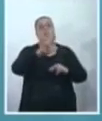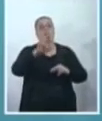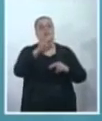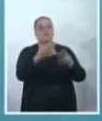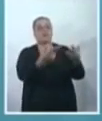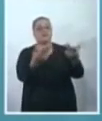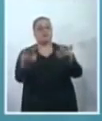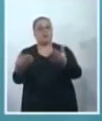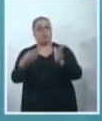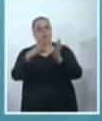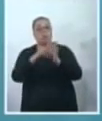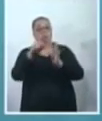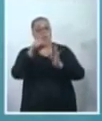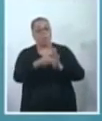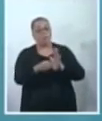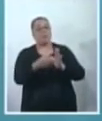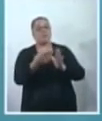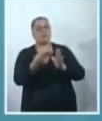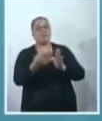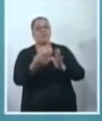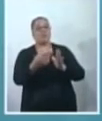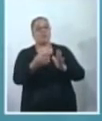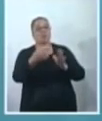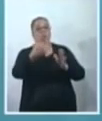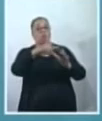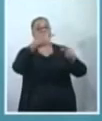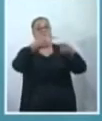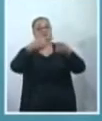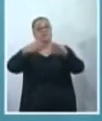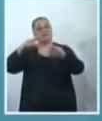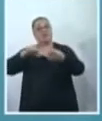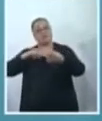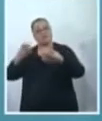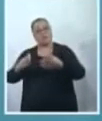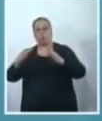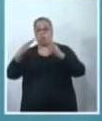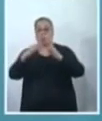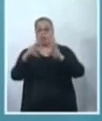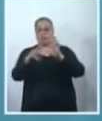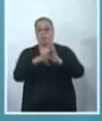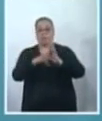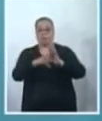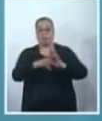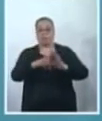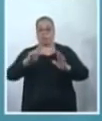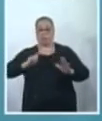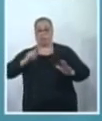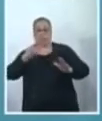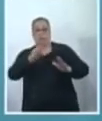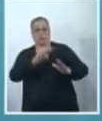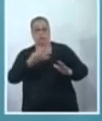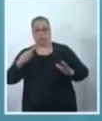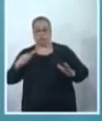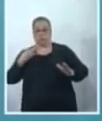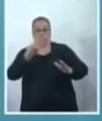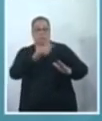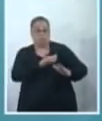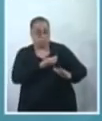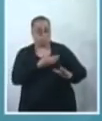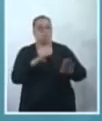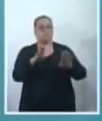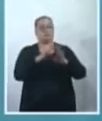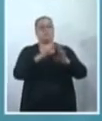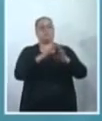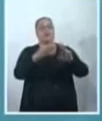que é uma Casa Abrigo LGBTQI+, para pessoas em situação de extrema vulnerabilidade e